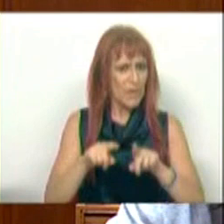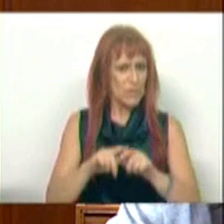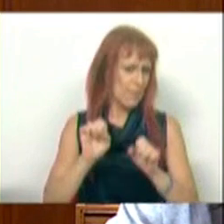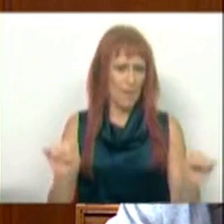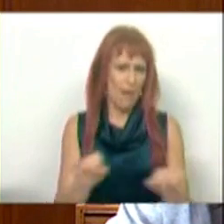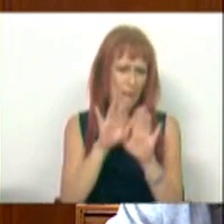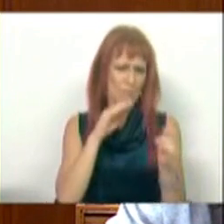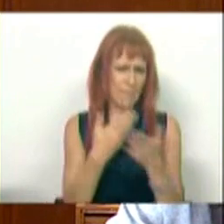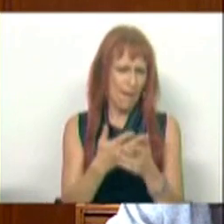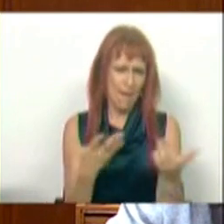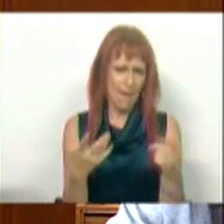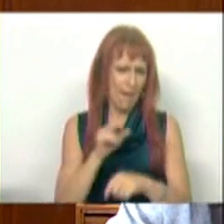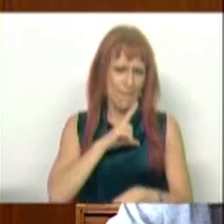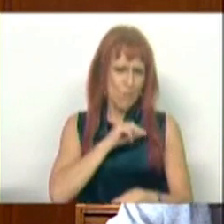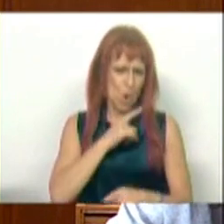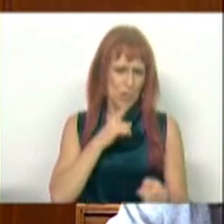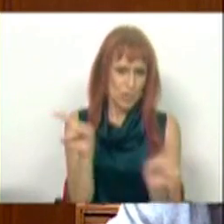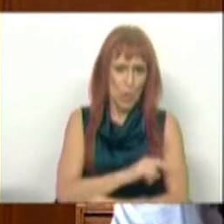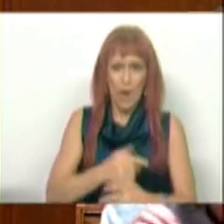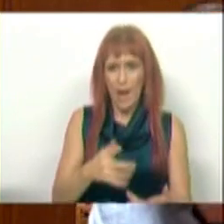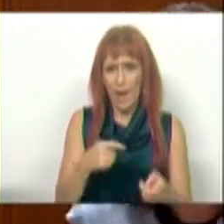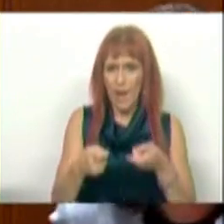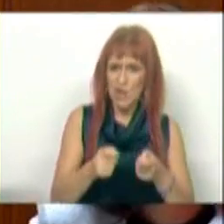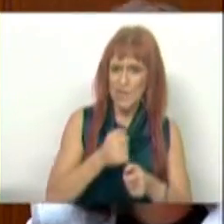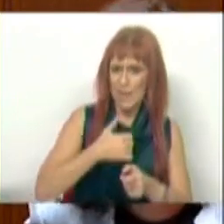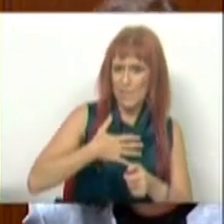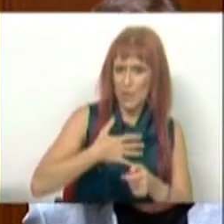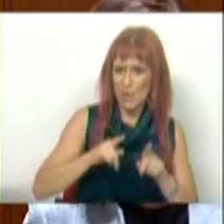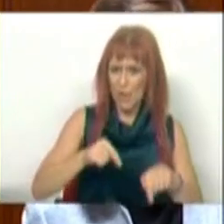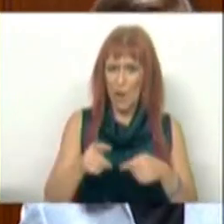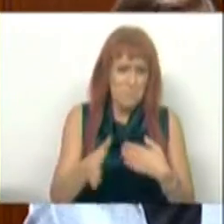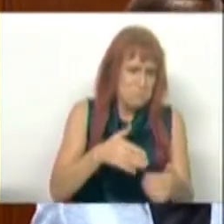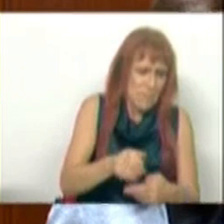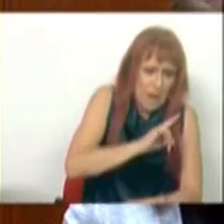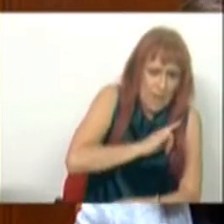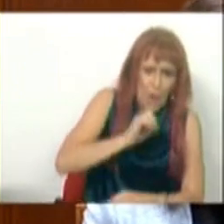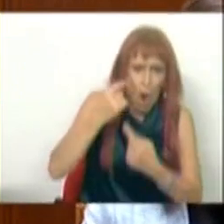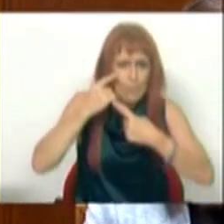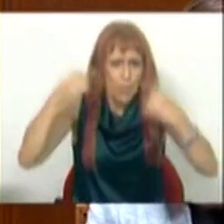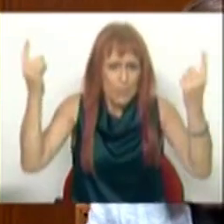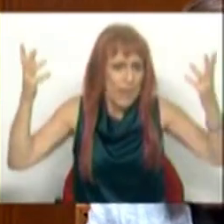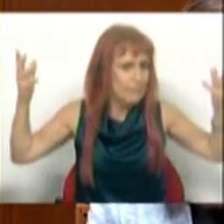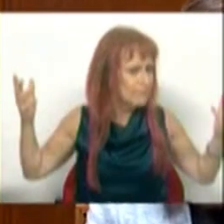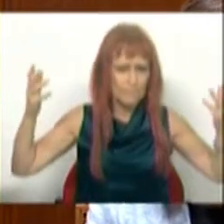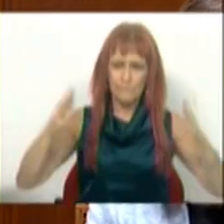óbvio que não dá lugar a bónus. É assim que se gera uma empresa, seja ela privada ou pública.